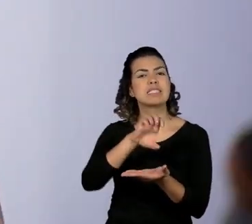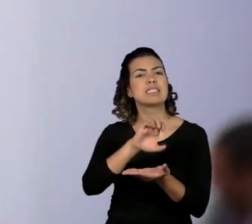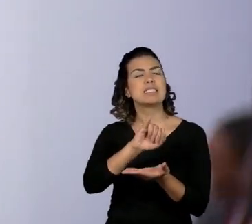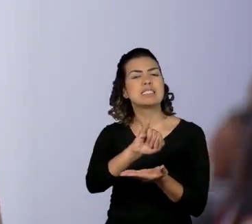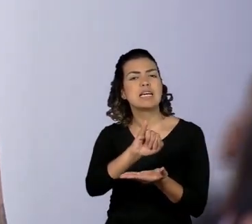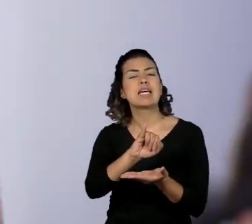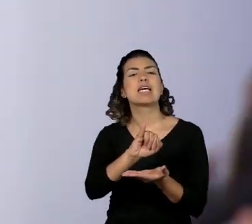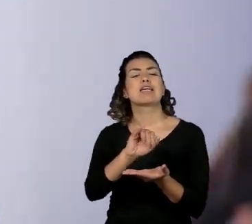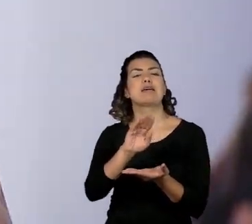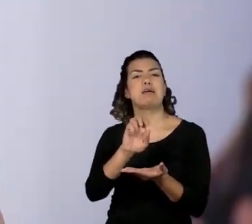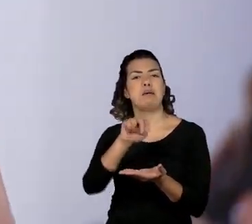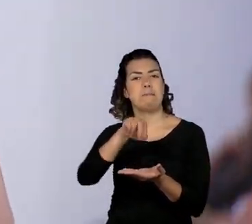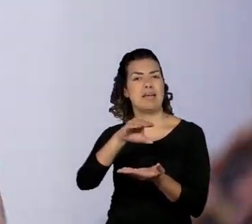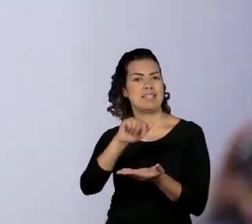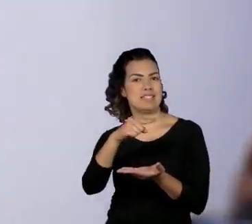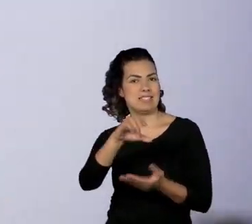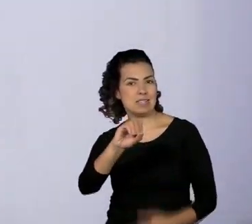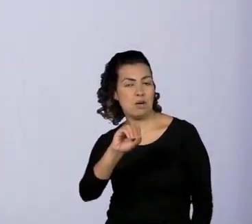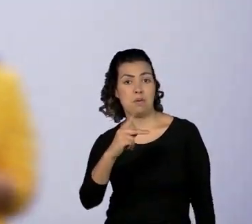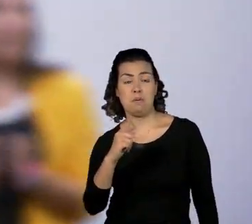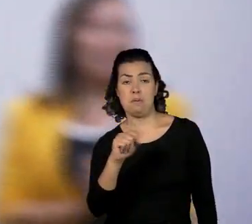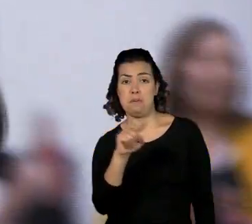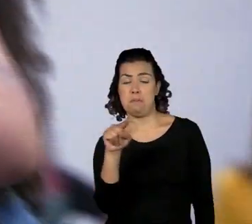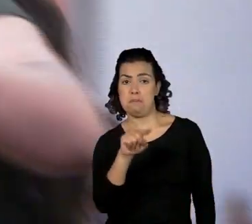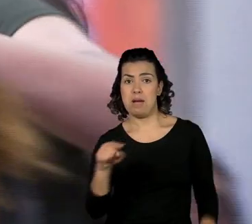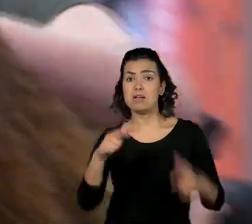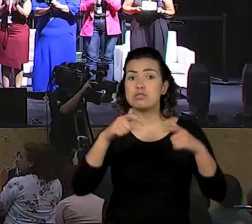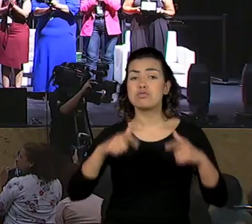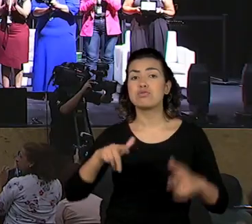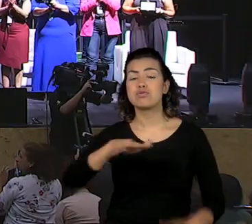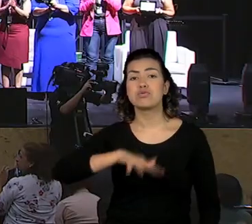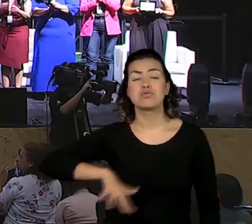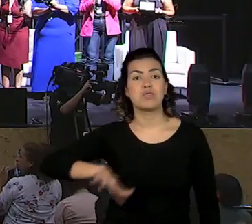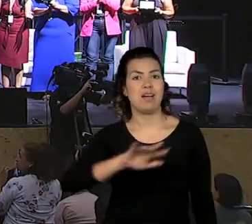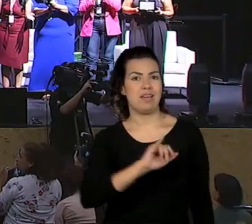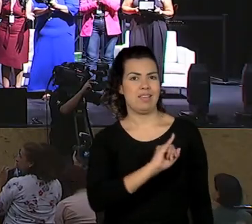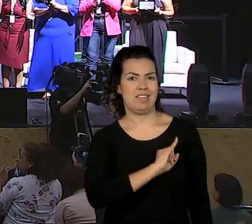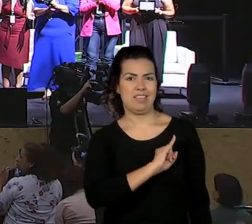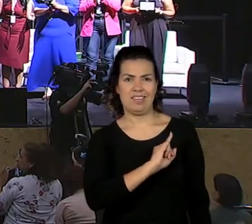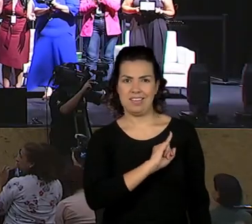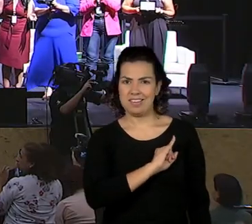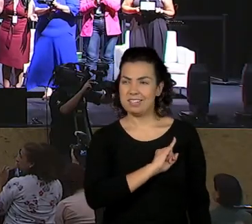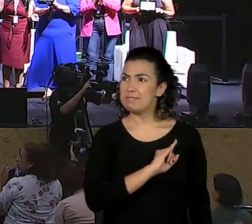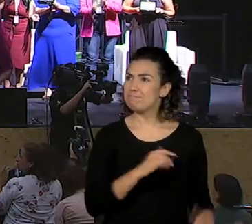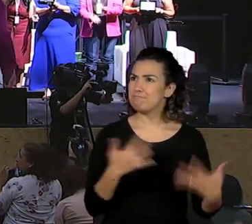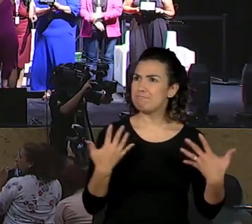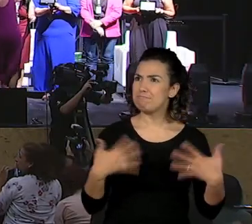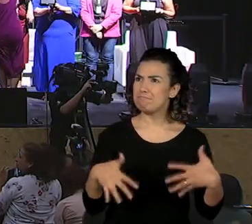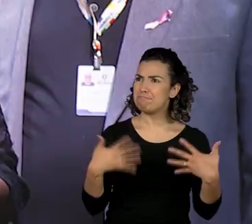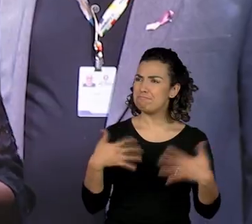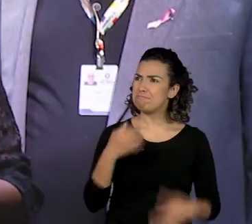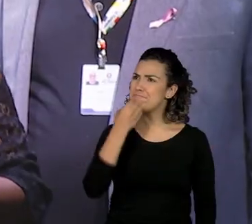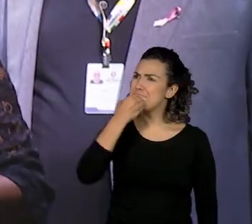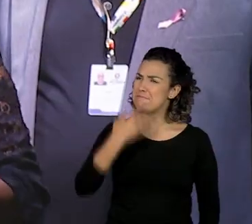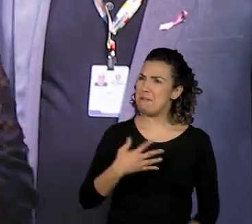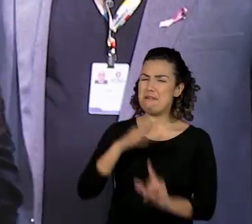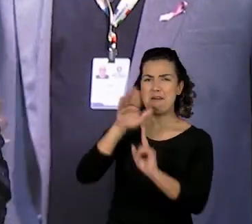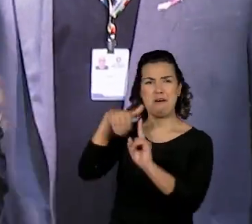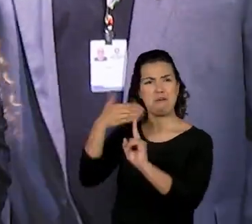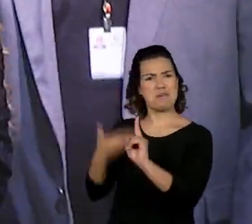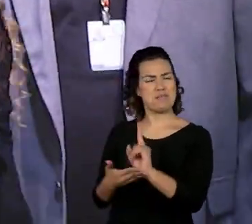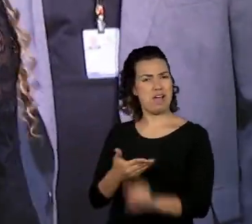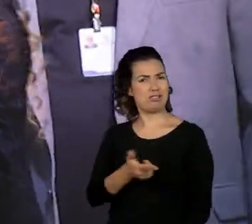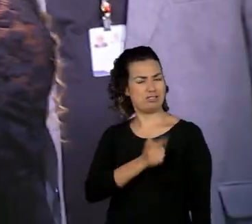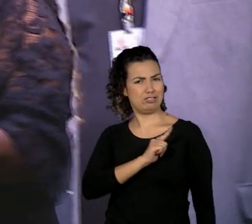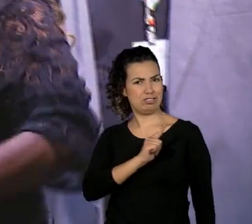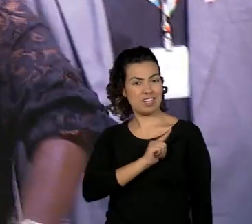de Paz, da Drei Taquera. Está aí a Jéssica, mais uma homenageada da noite. C6, Benção de